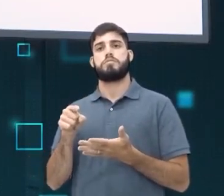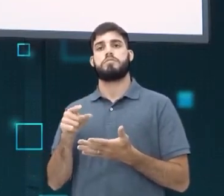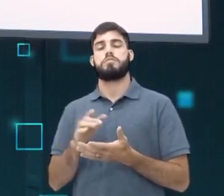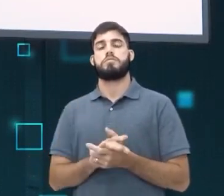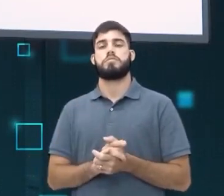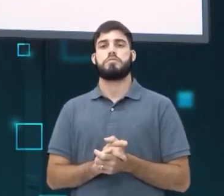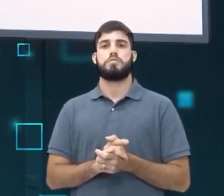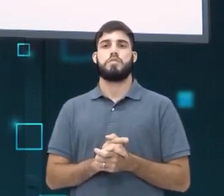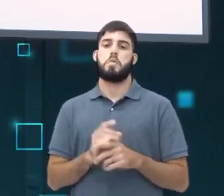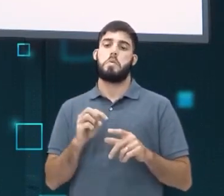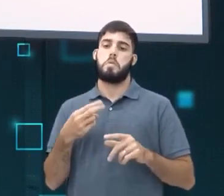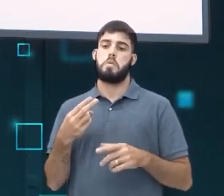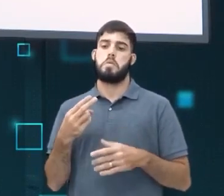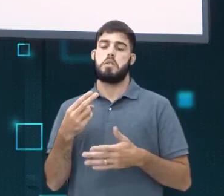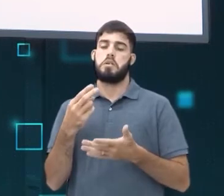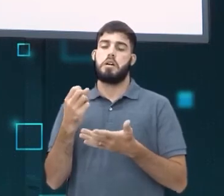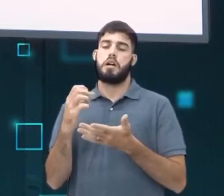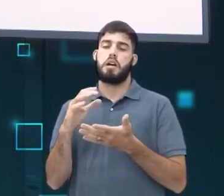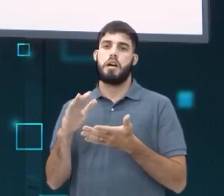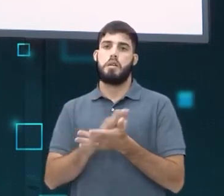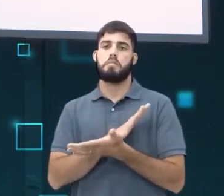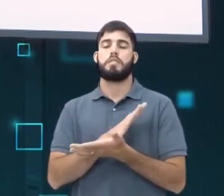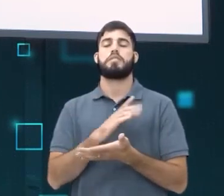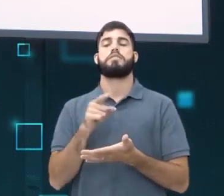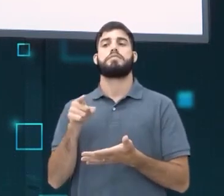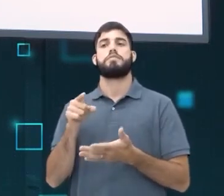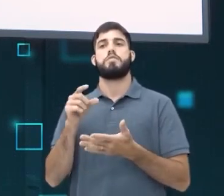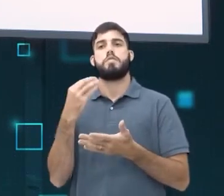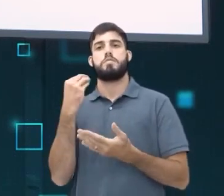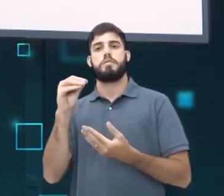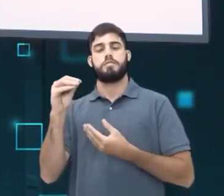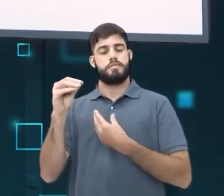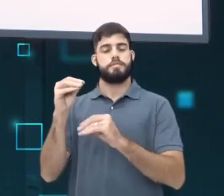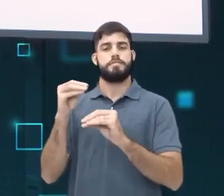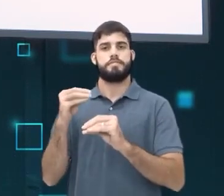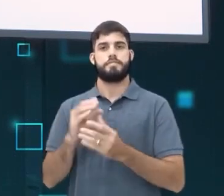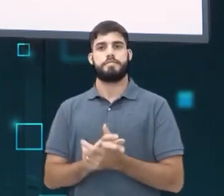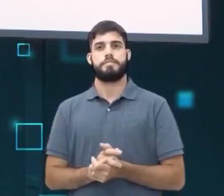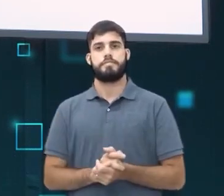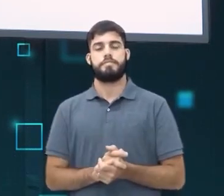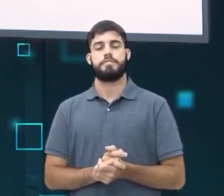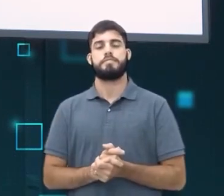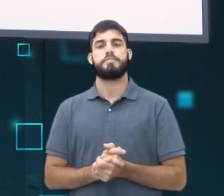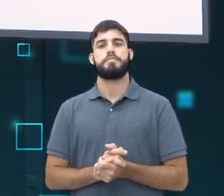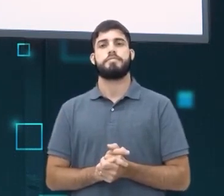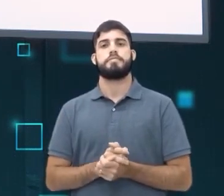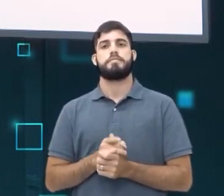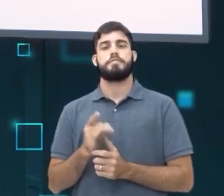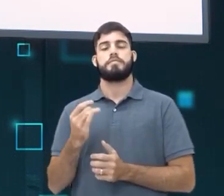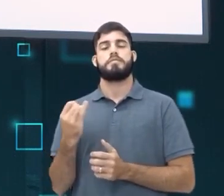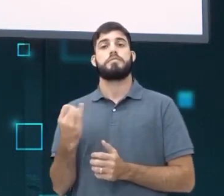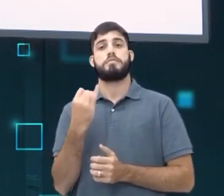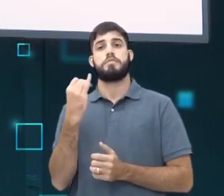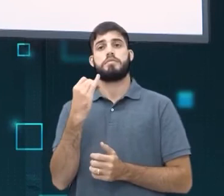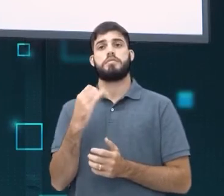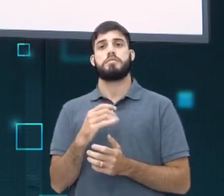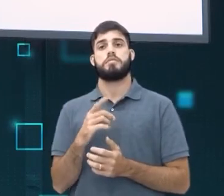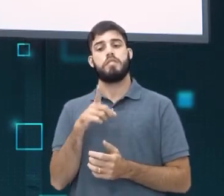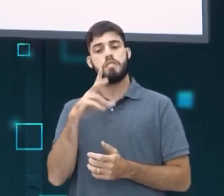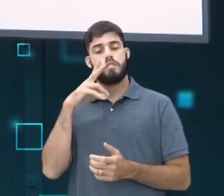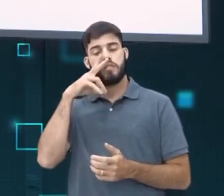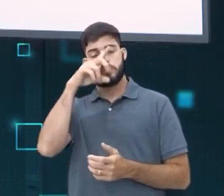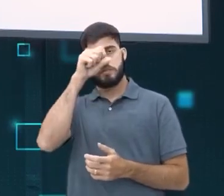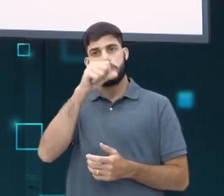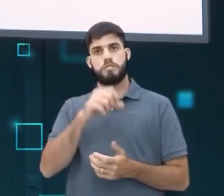pode também apagar o comentário. Então é importante você fazer uso dessa plataforma, dessa funcionalidade, para que você